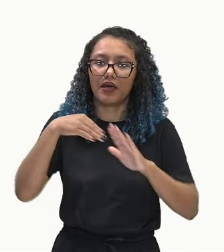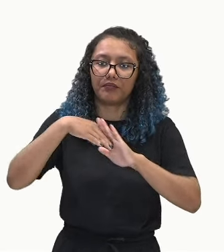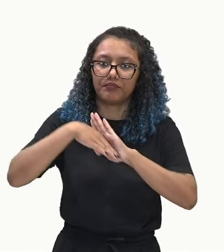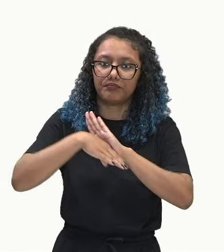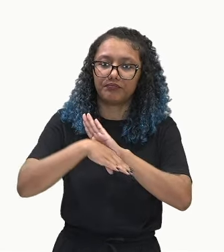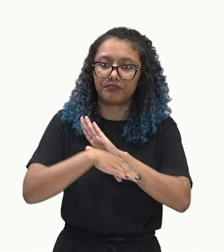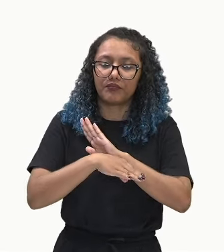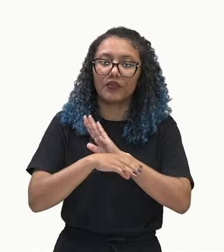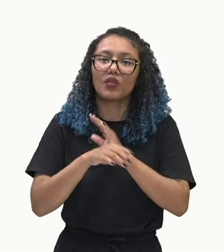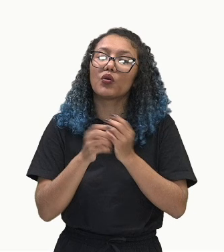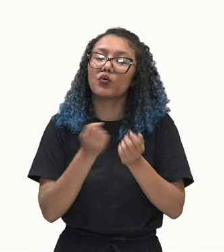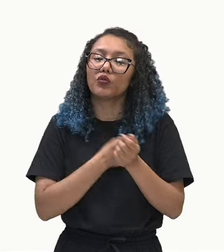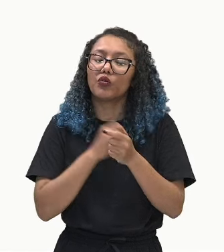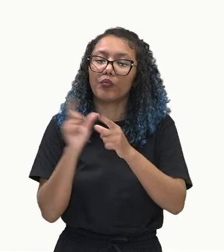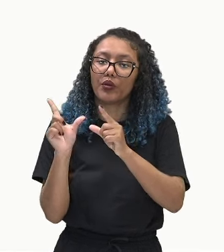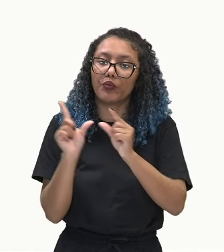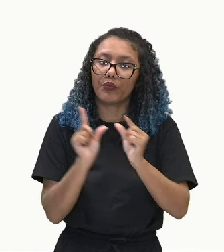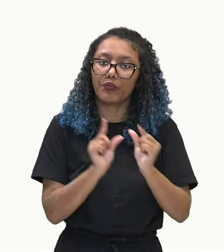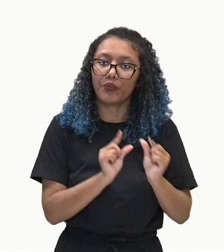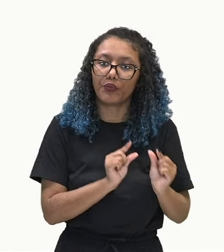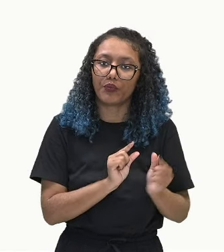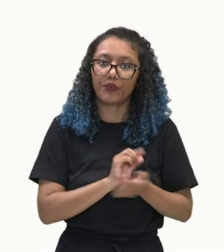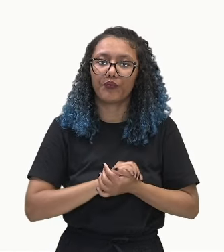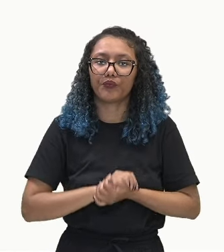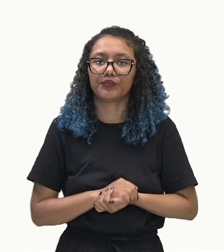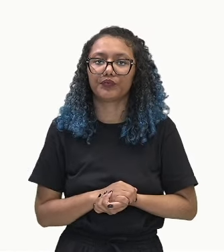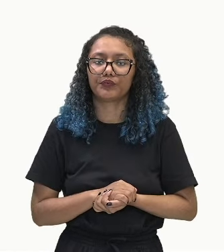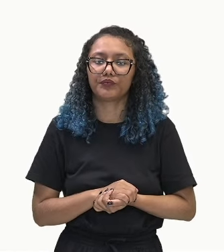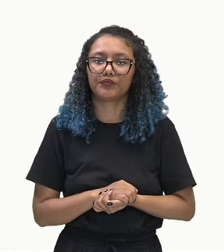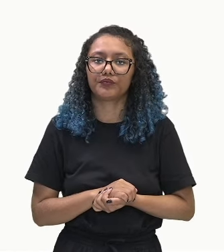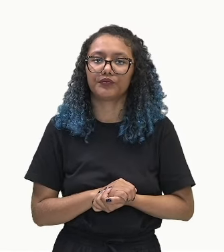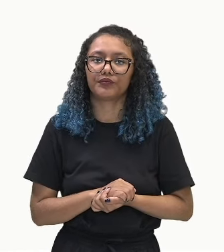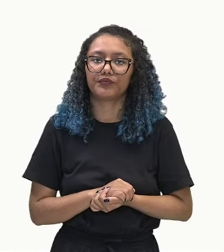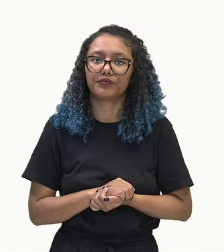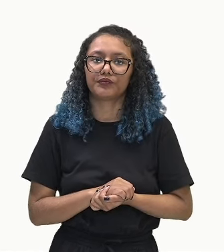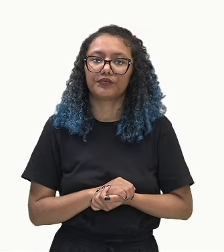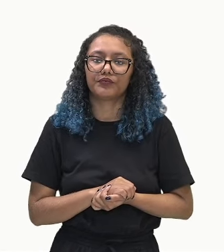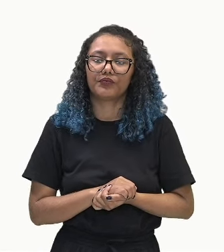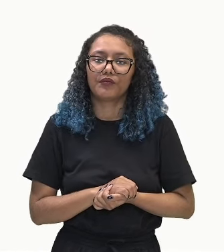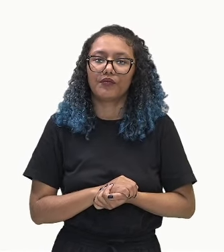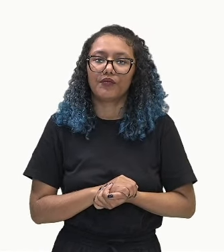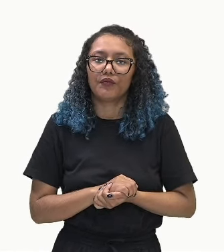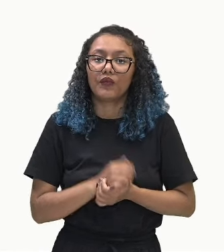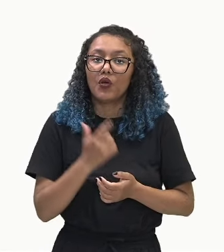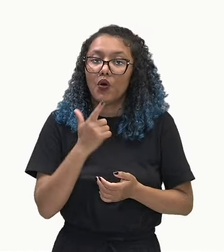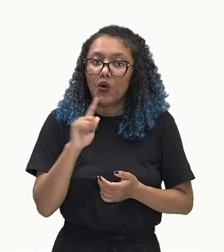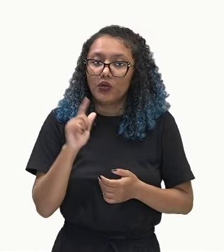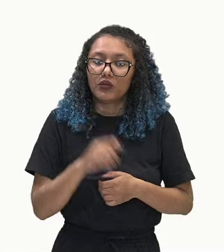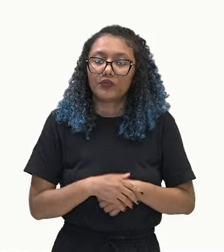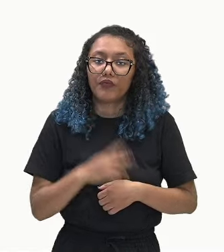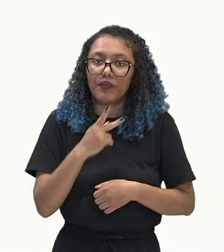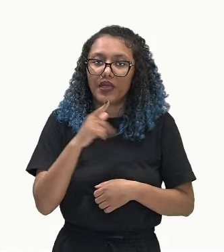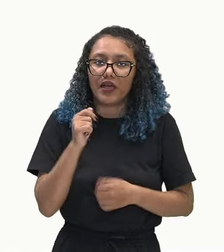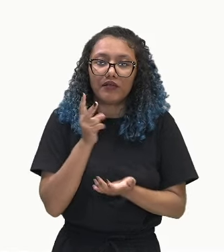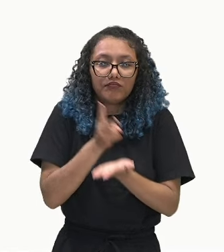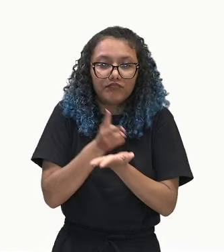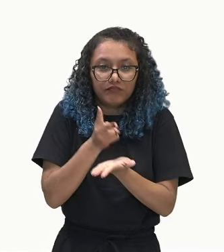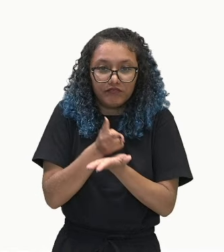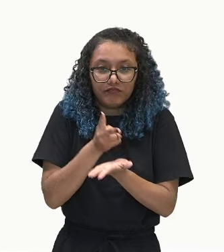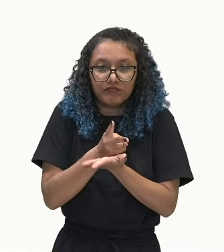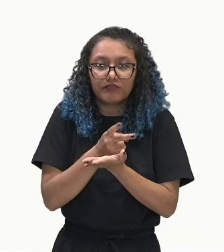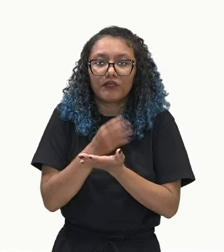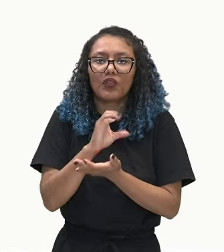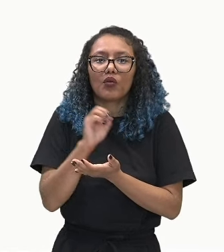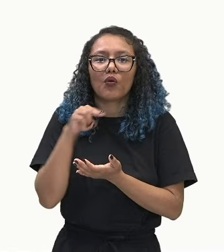diminuindo de valor. E temos o caso de uma PA quando ela é constante. E quando ela é